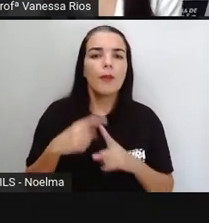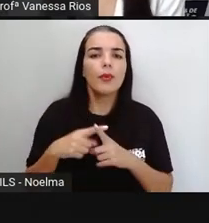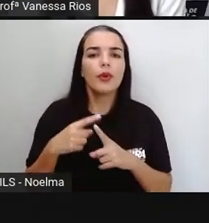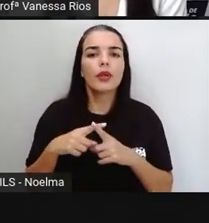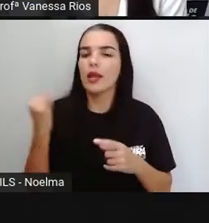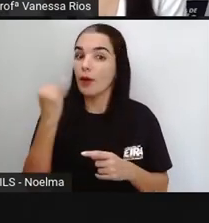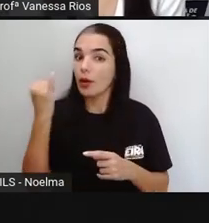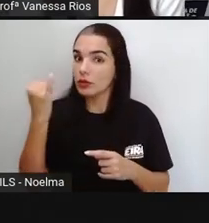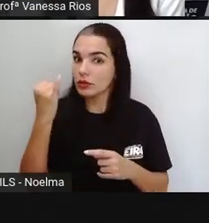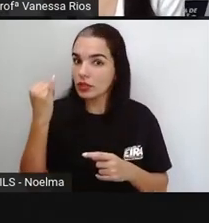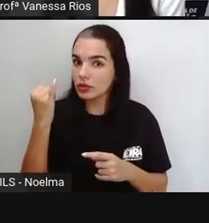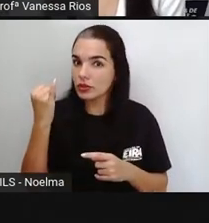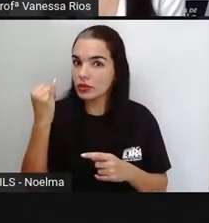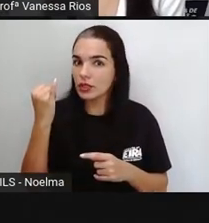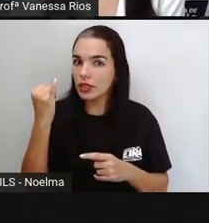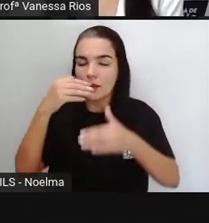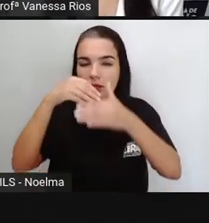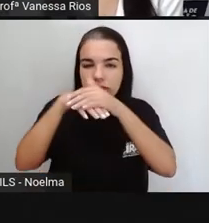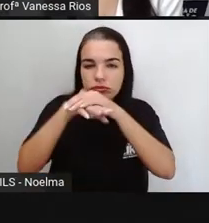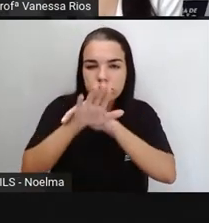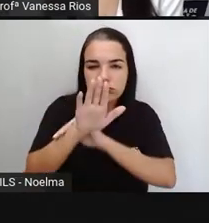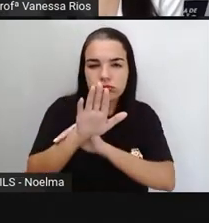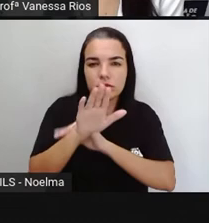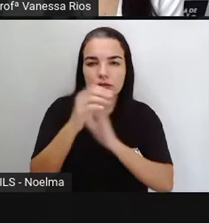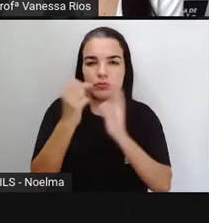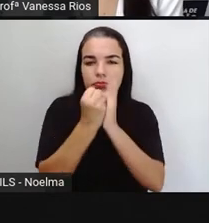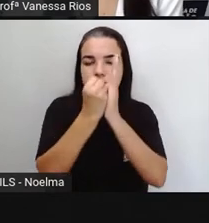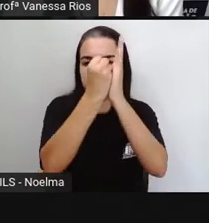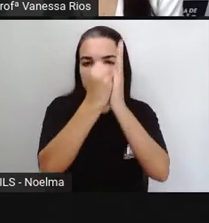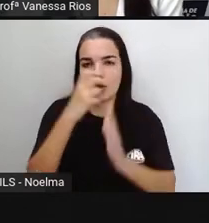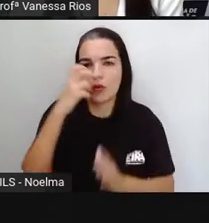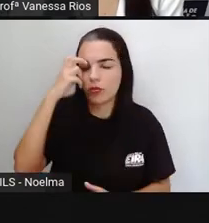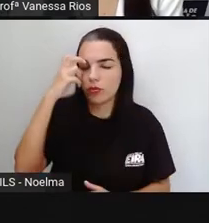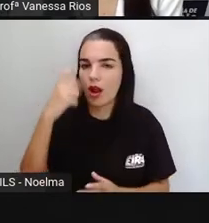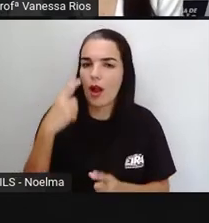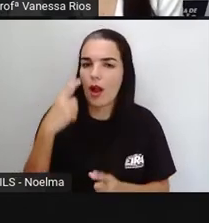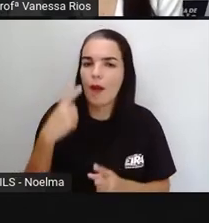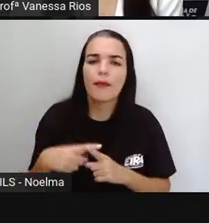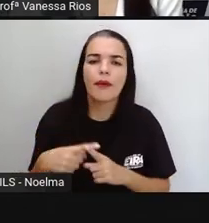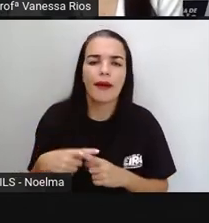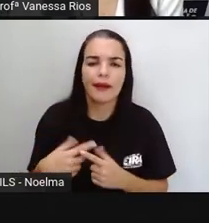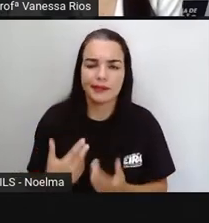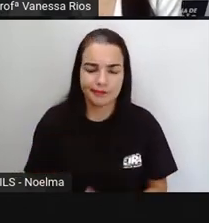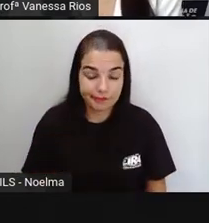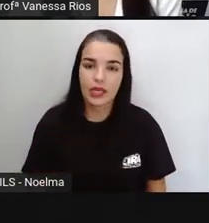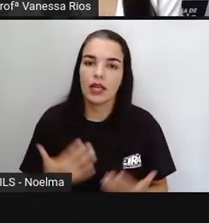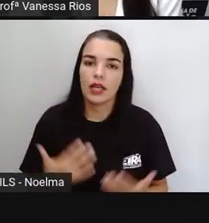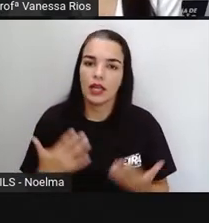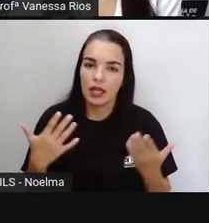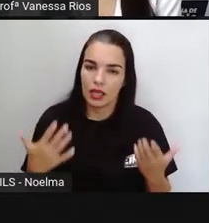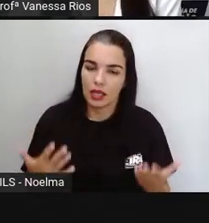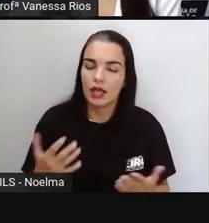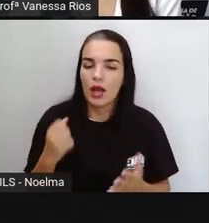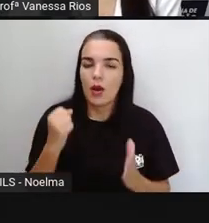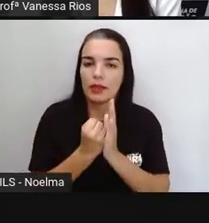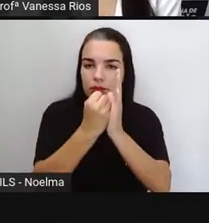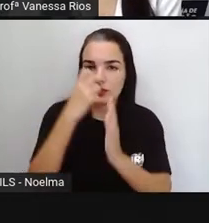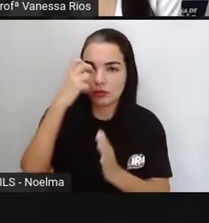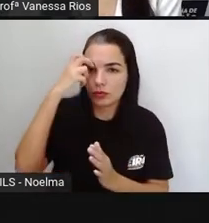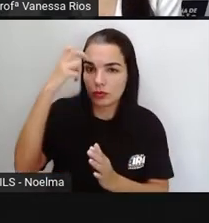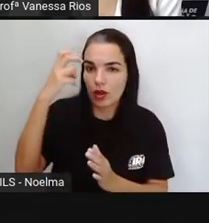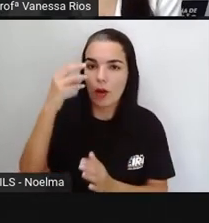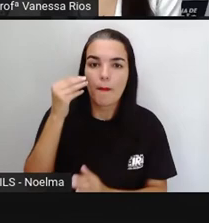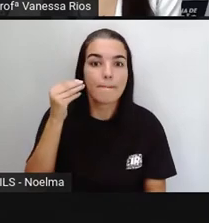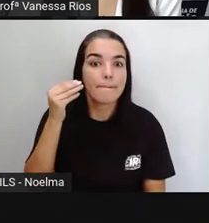importante a gente pensar na preservação dos patrimônios culturais? O patrimônio cultural, ele demonstra o